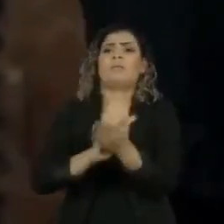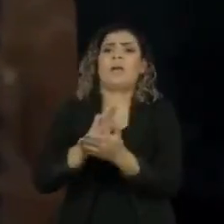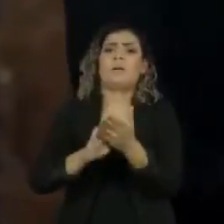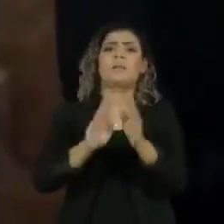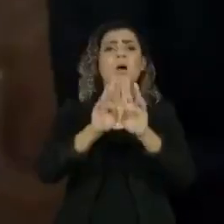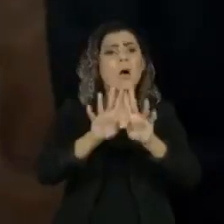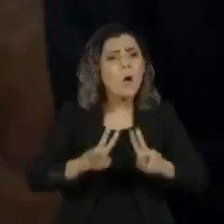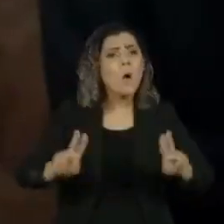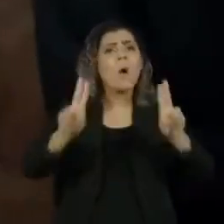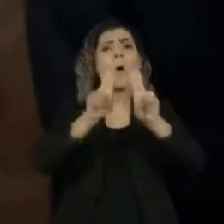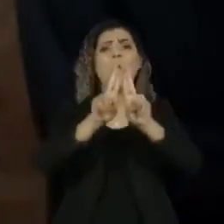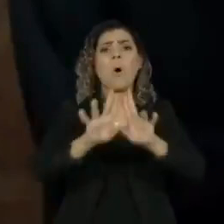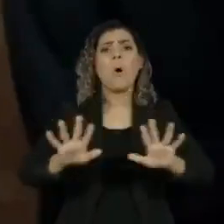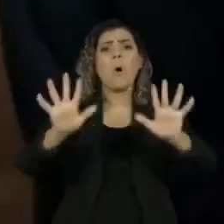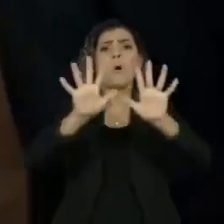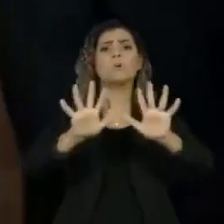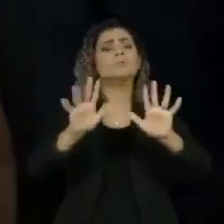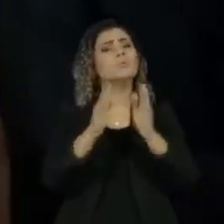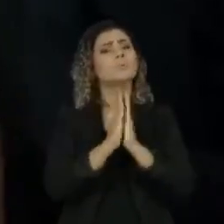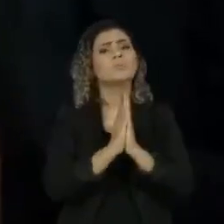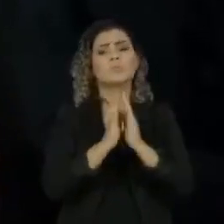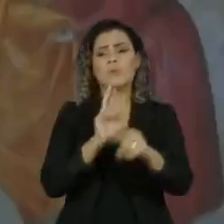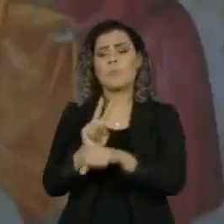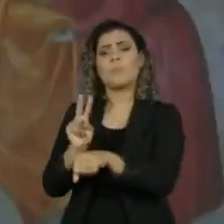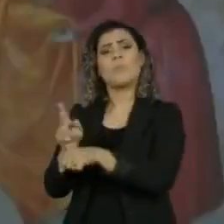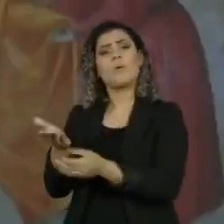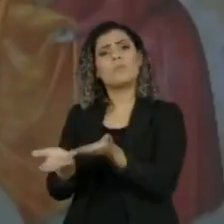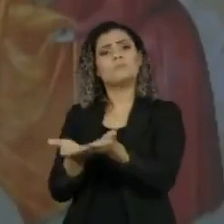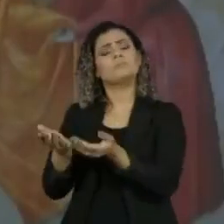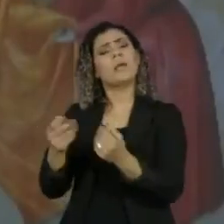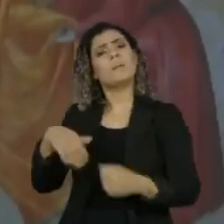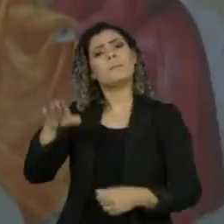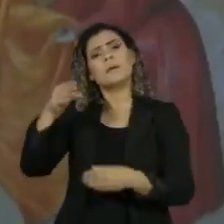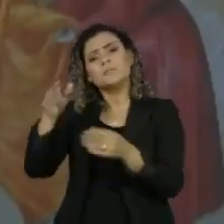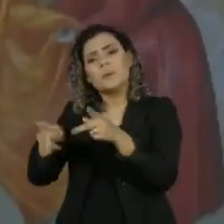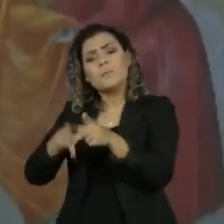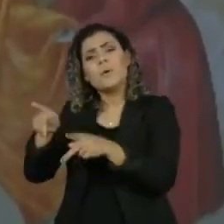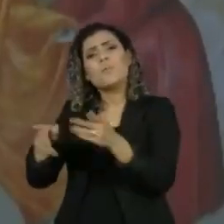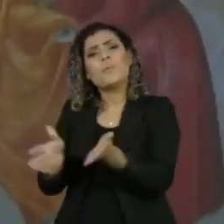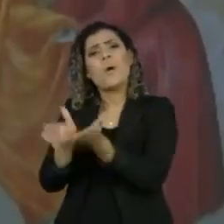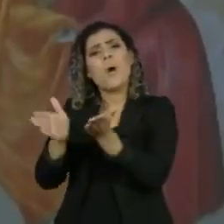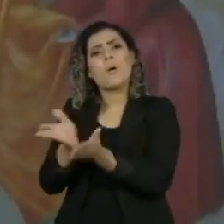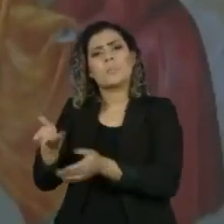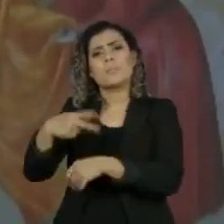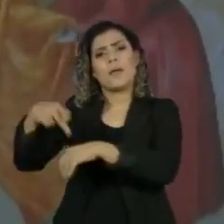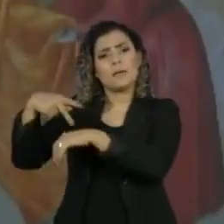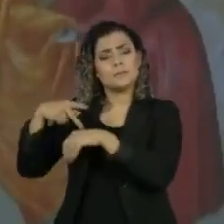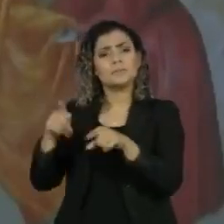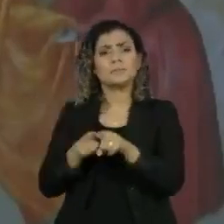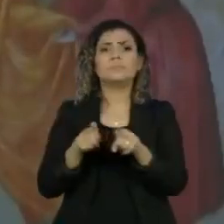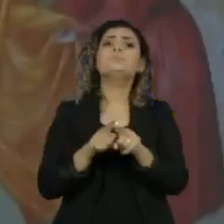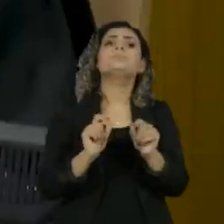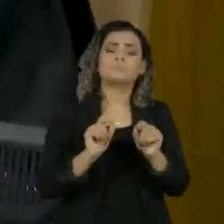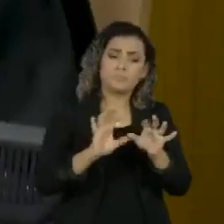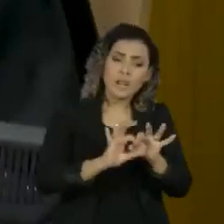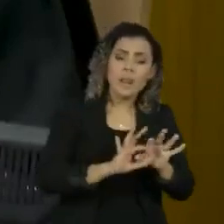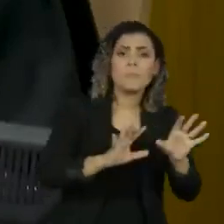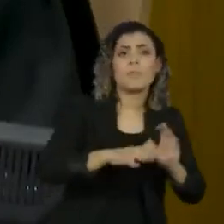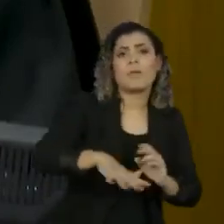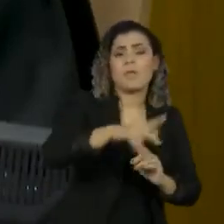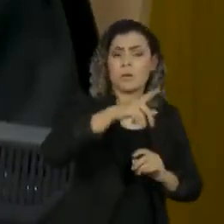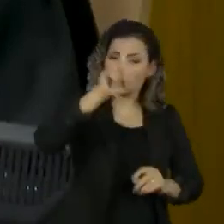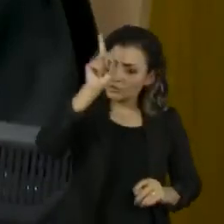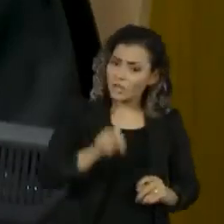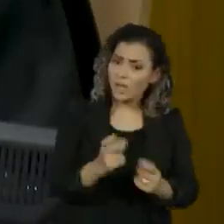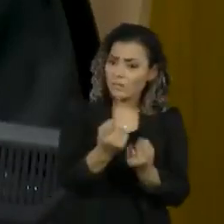a ONU seja reformada para defender os mais fracos. A encíclica critica a política econômica neoliberal ao afirmar que o